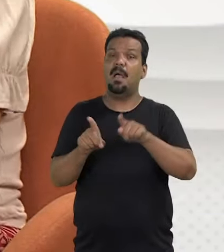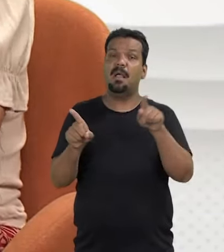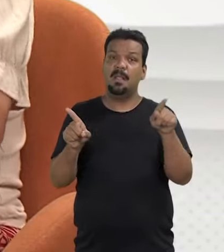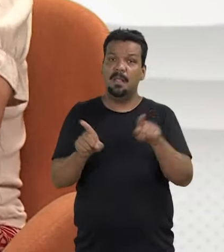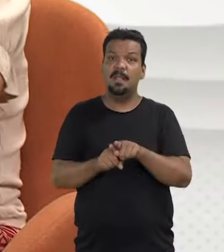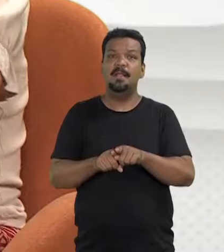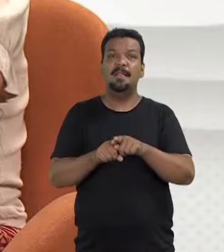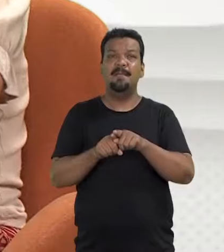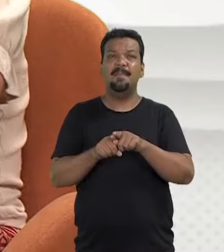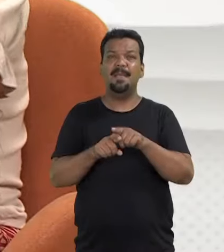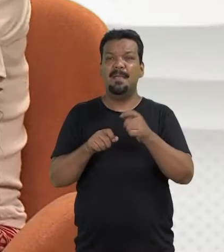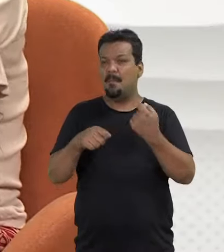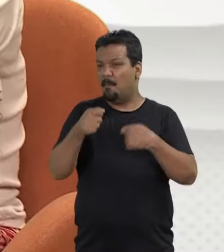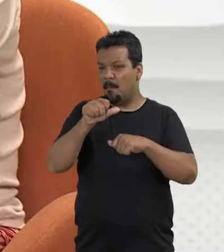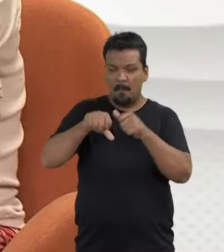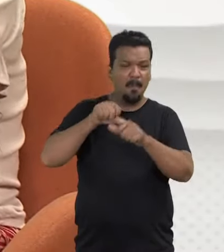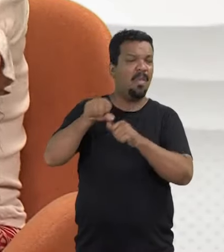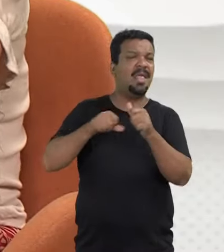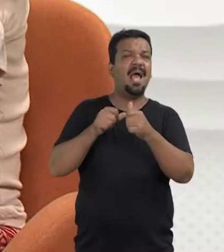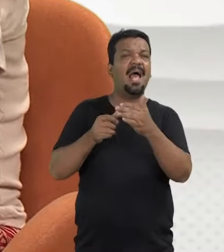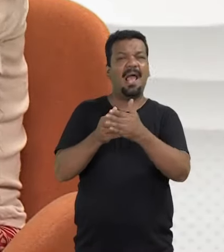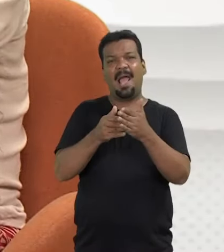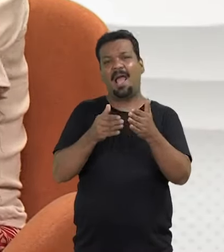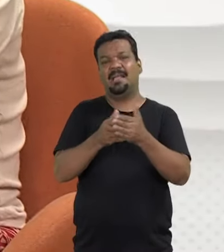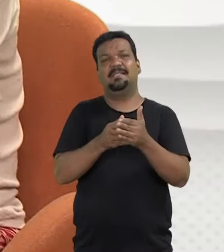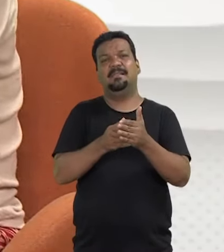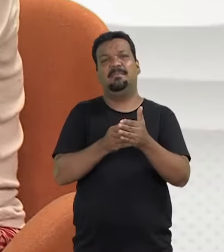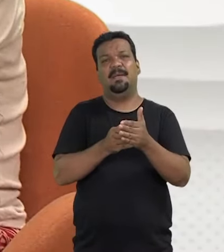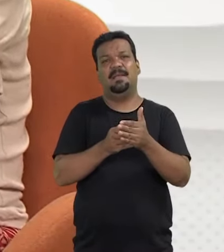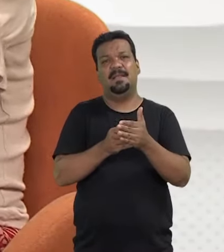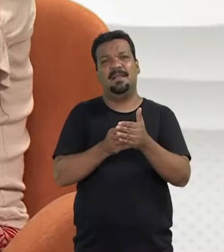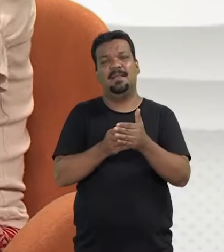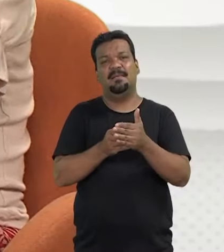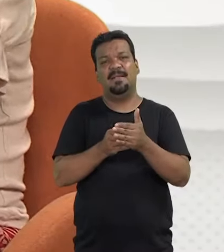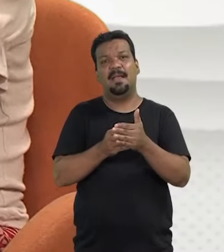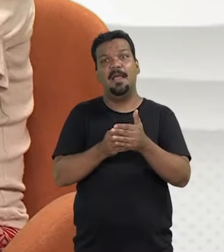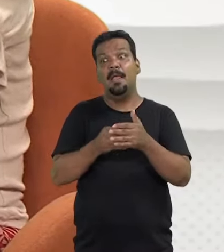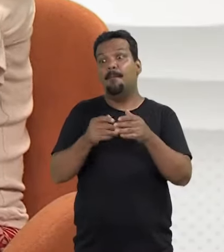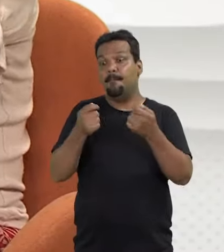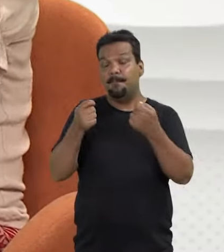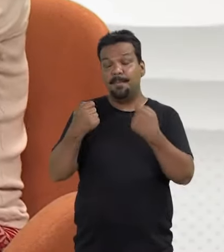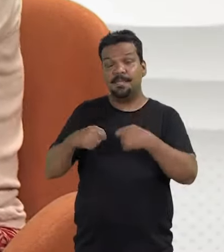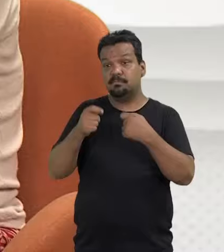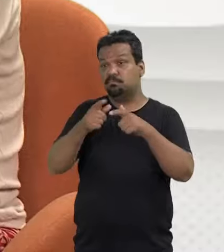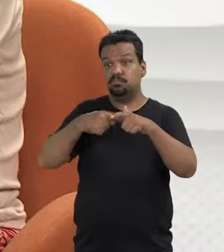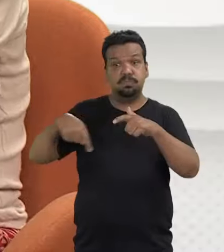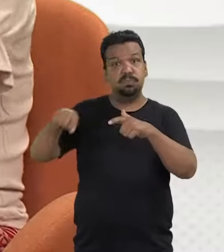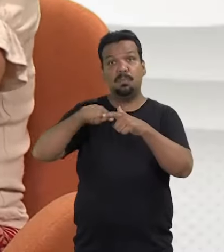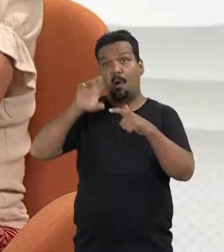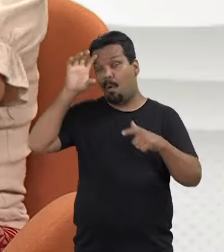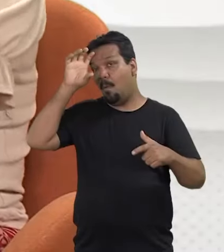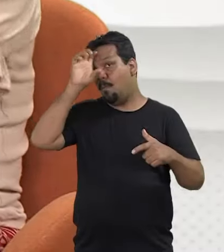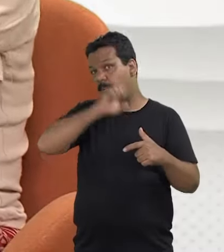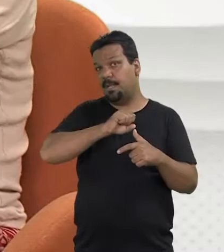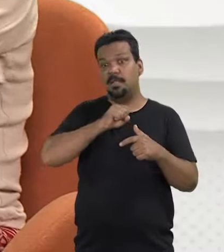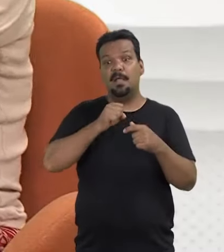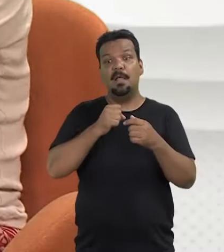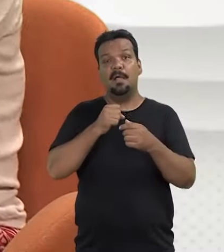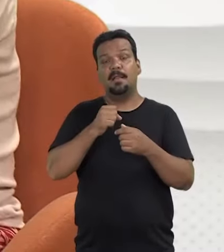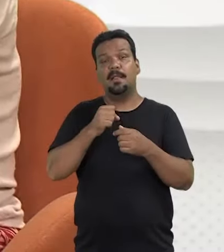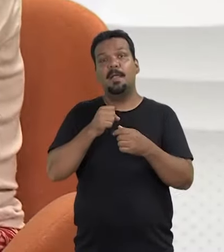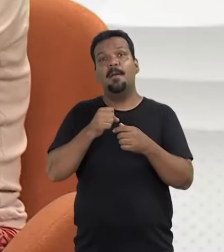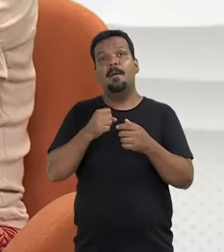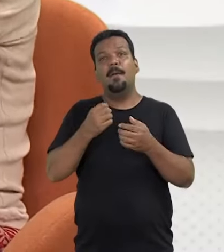para também quebrar um pouco essa barreira, fazer com que as mulheres compreendam como sair dessa